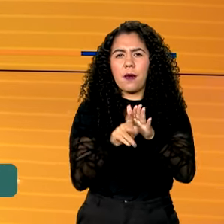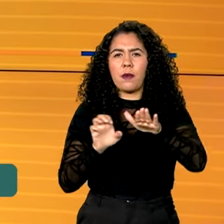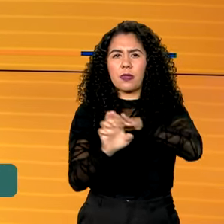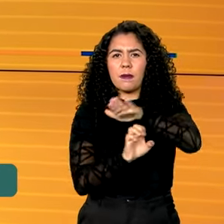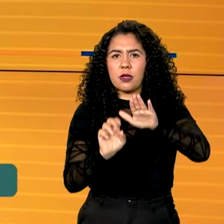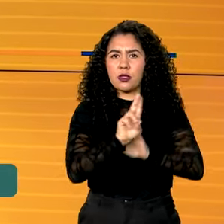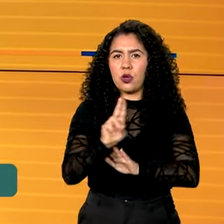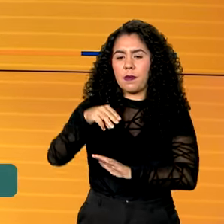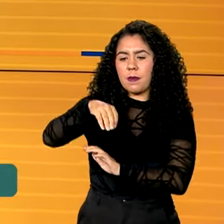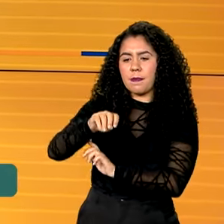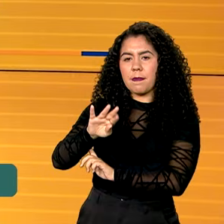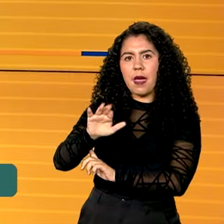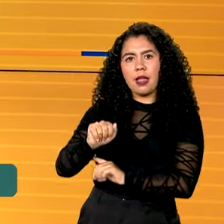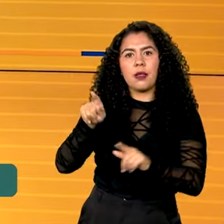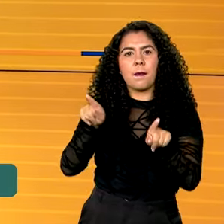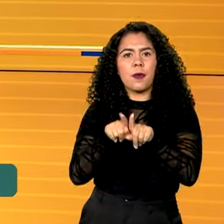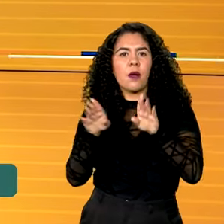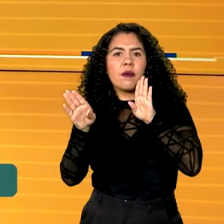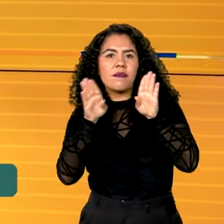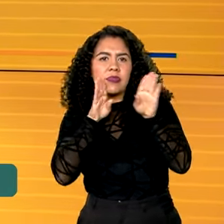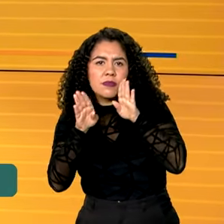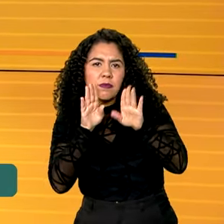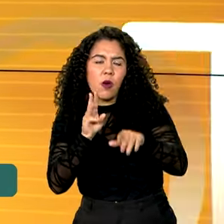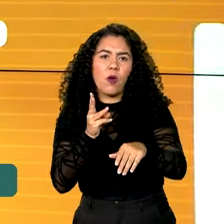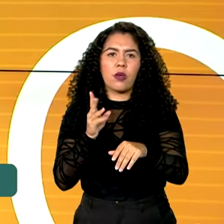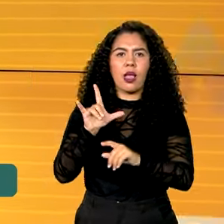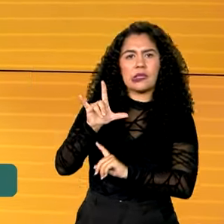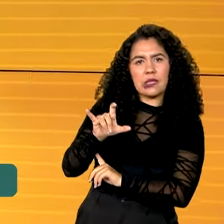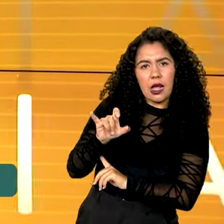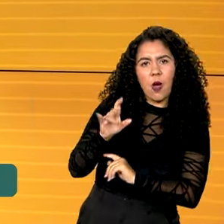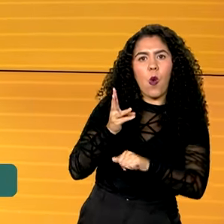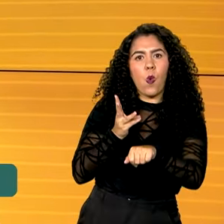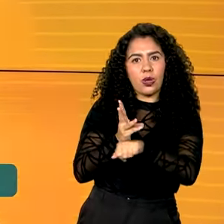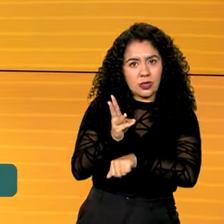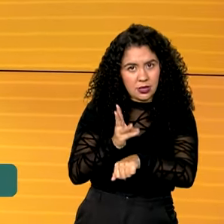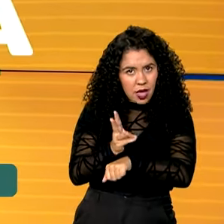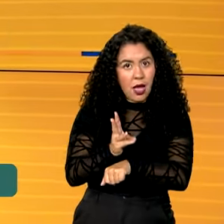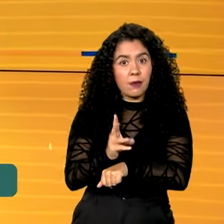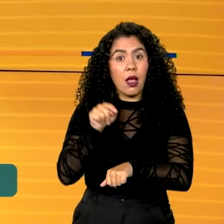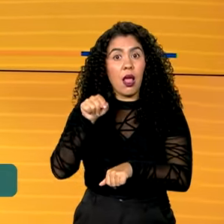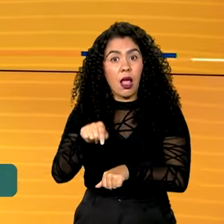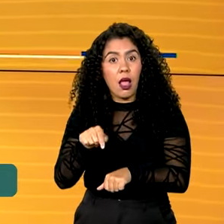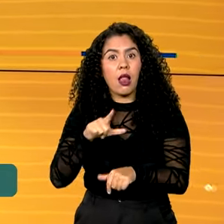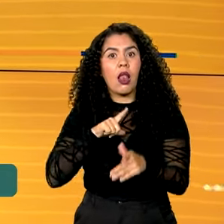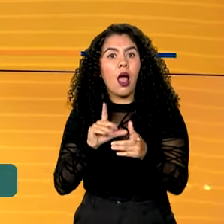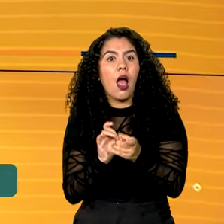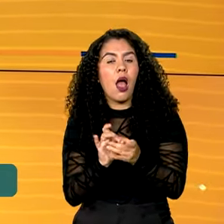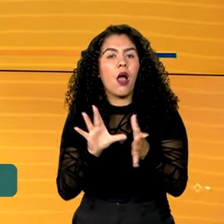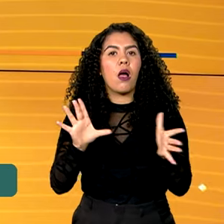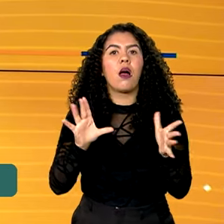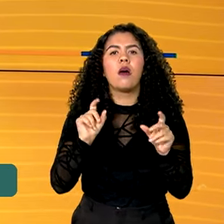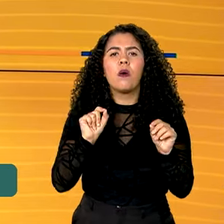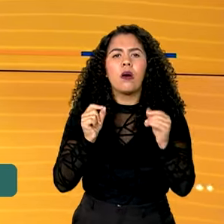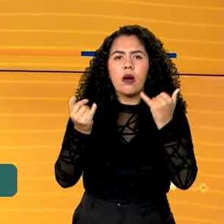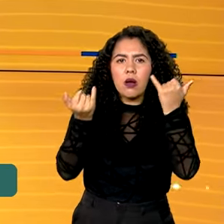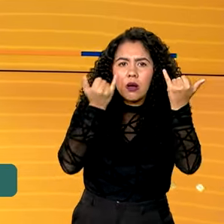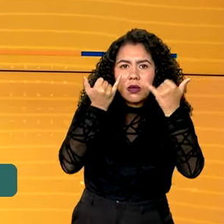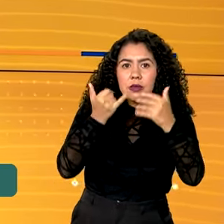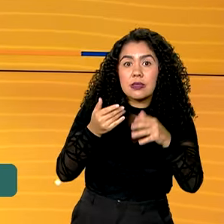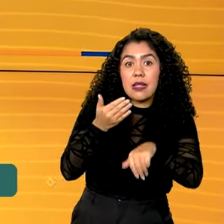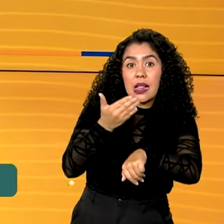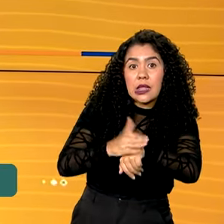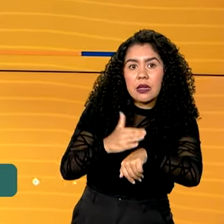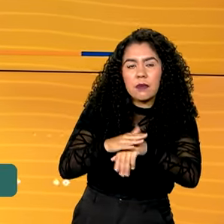redes sociais Facebook, Instagram e WhatsApp. Essa política autorizava o uso de dados dos usuários para fins de treinamento de sistemas